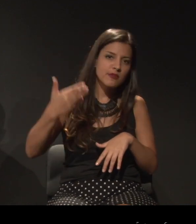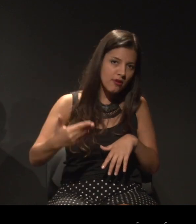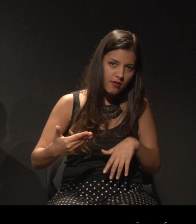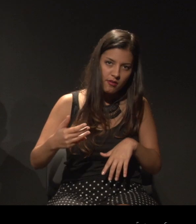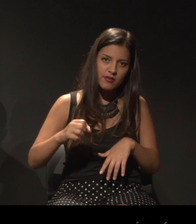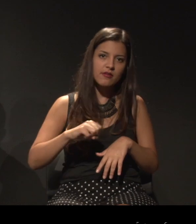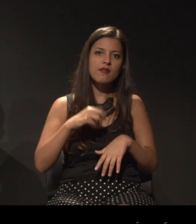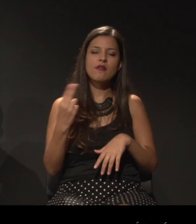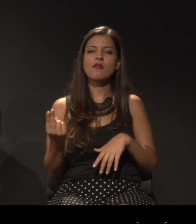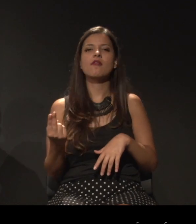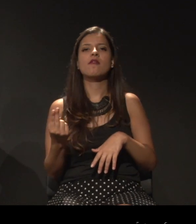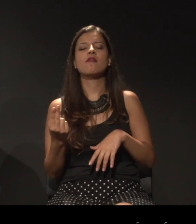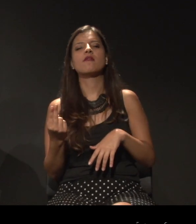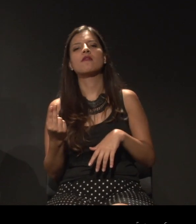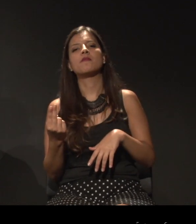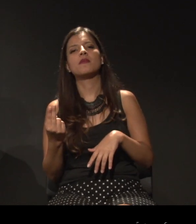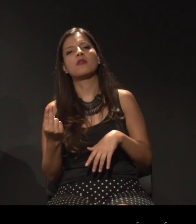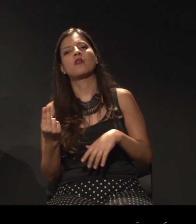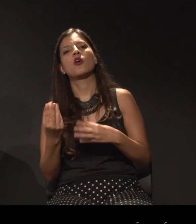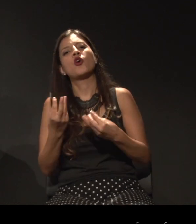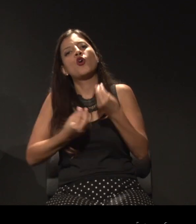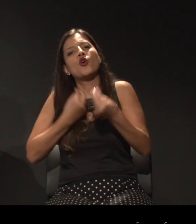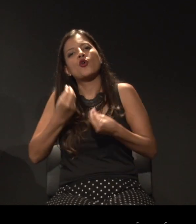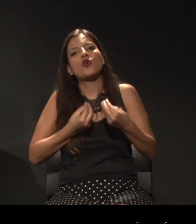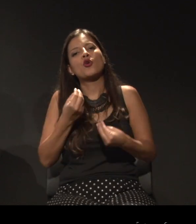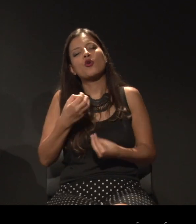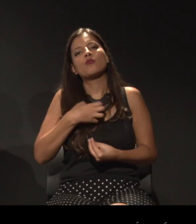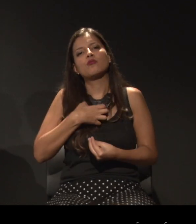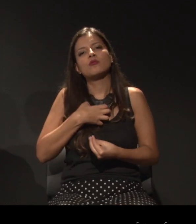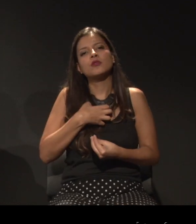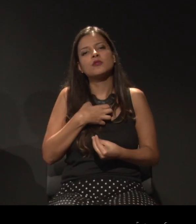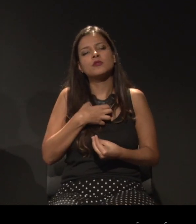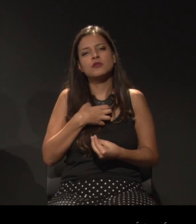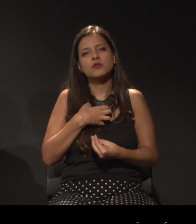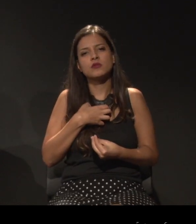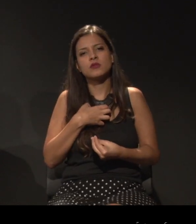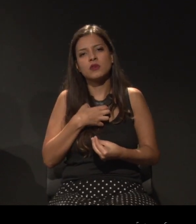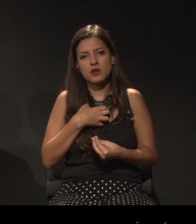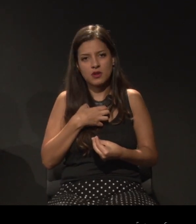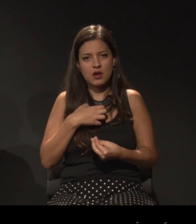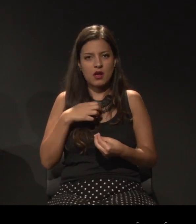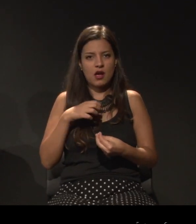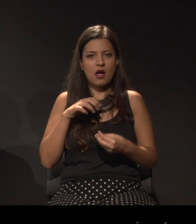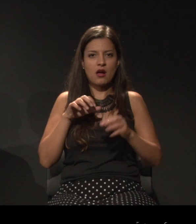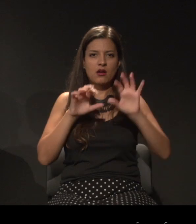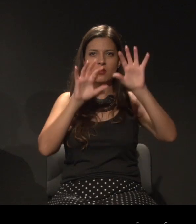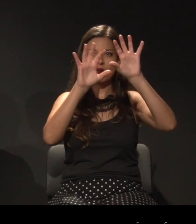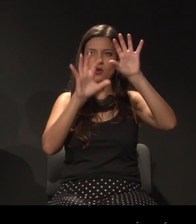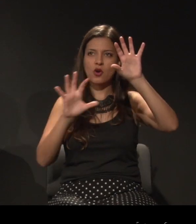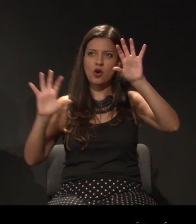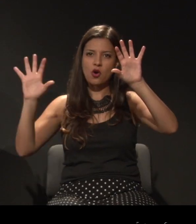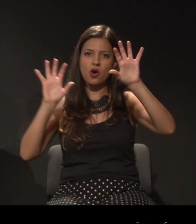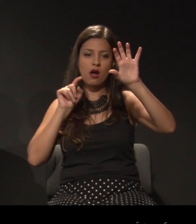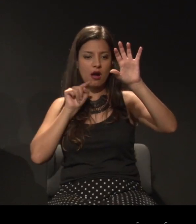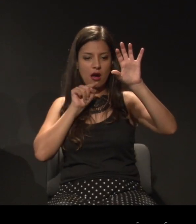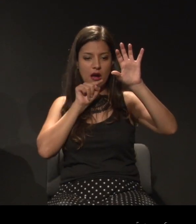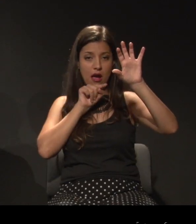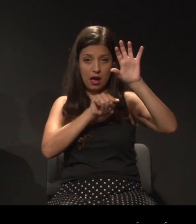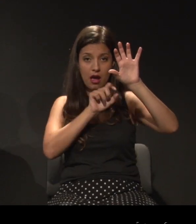tal como funciona o continente, mas, ao mesmo tempo, por quê?